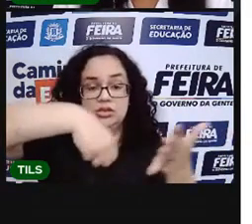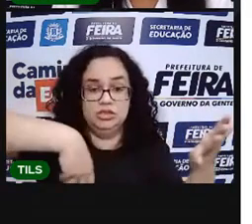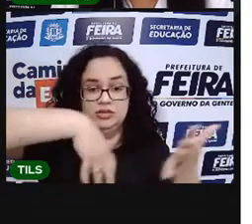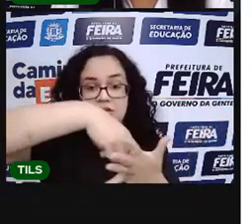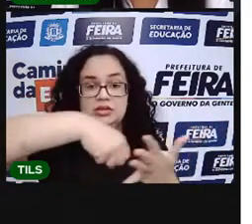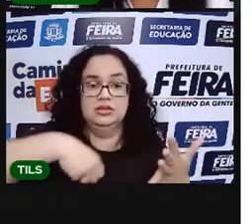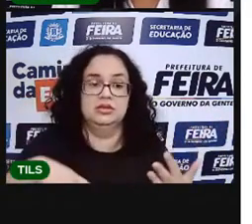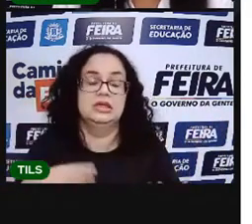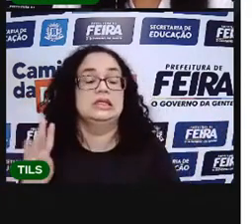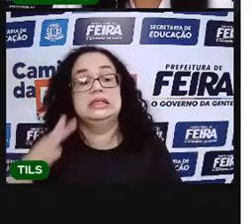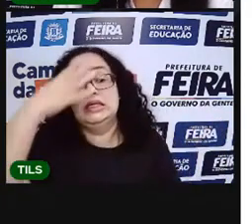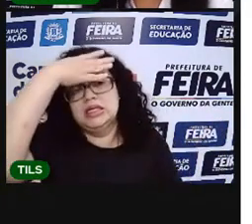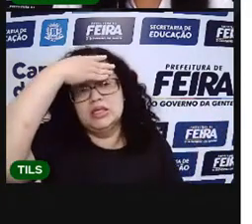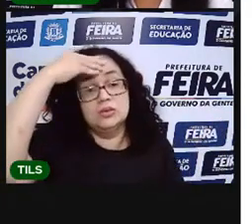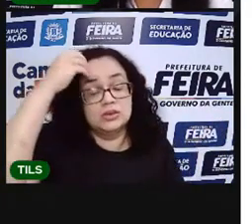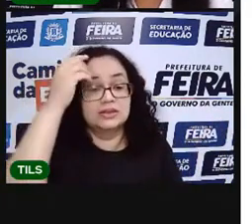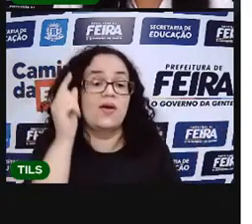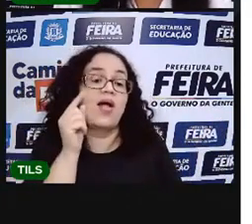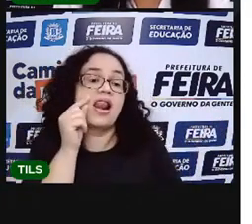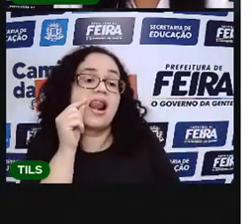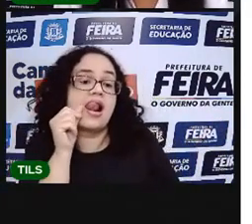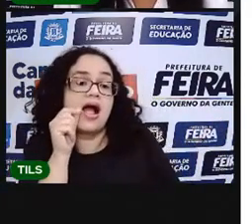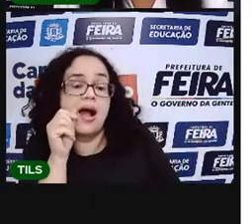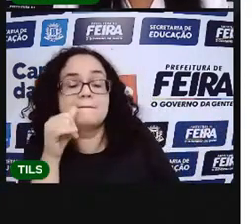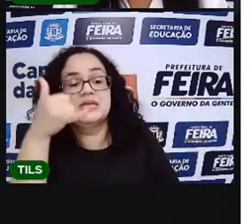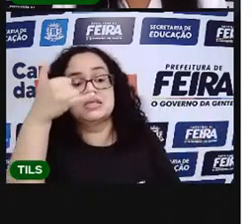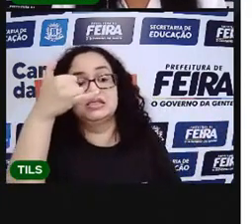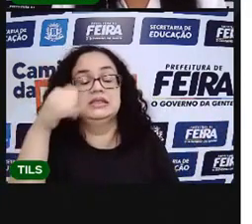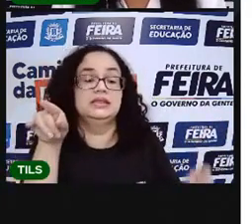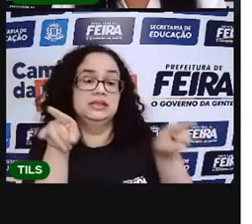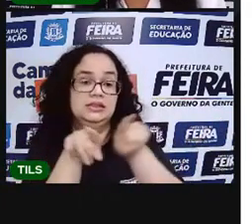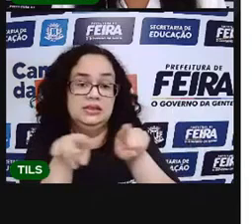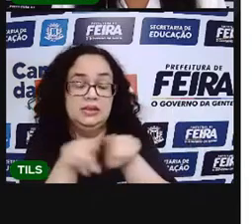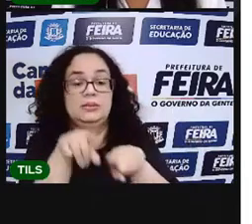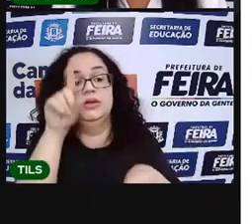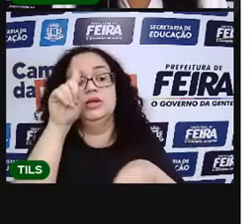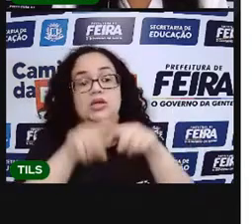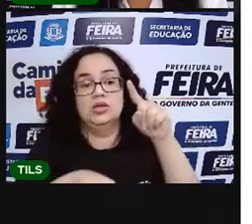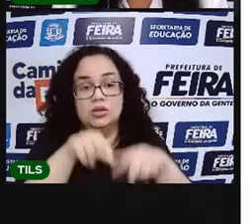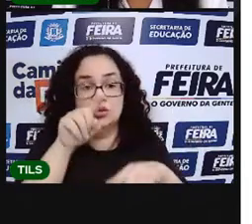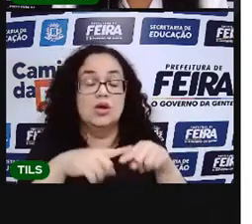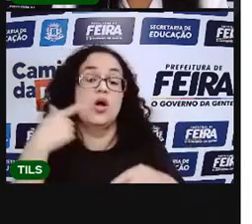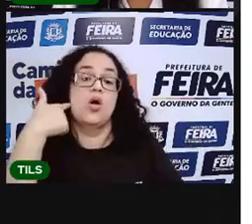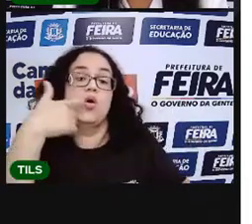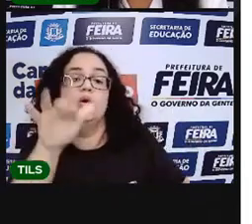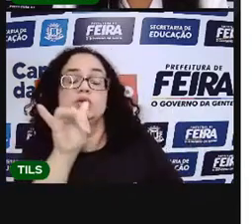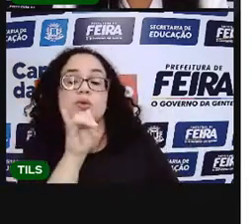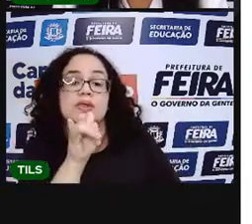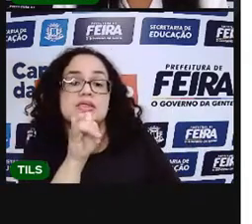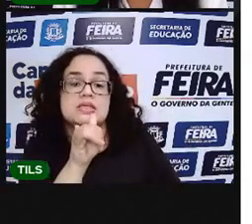E não esquecer dos lápis, das canetas. Olha outro objeto ali. Vamos ver outro exemplo?